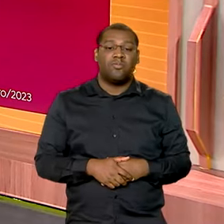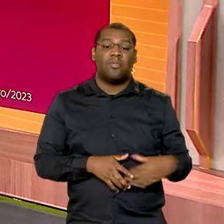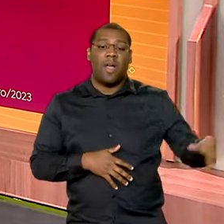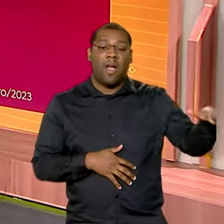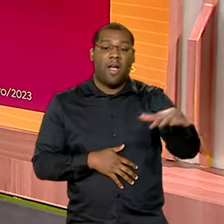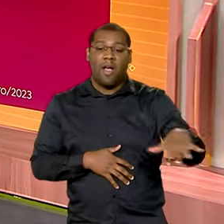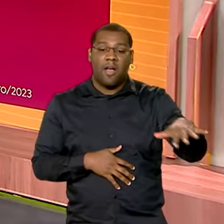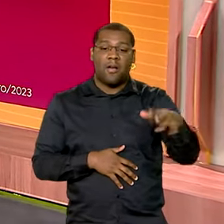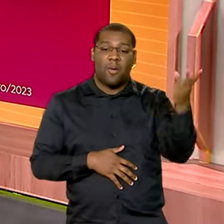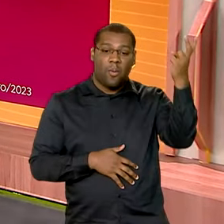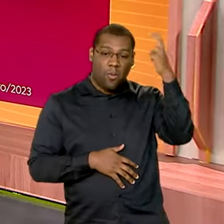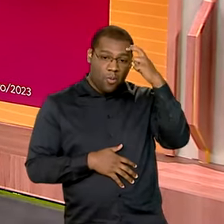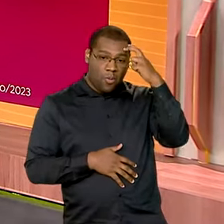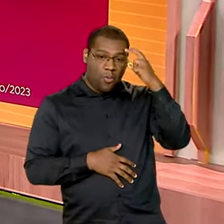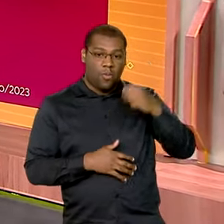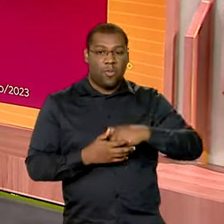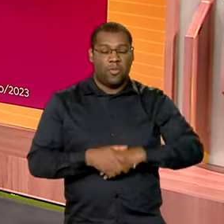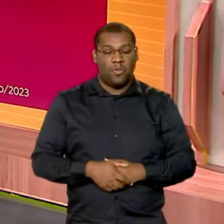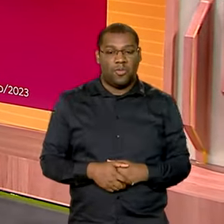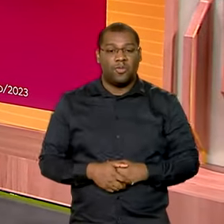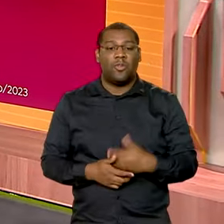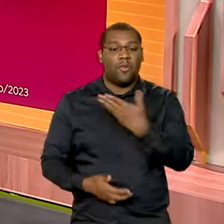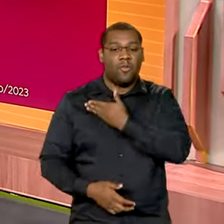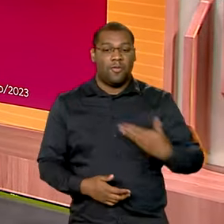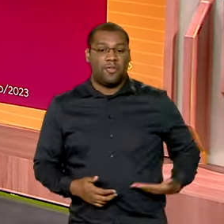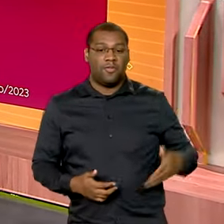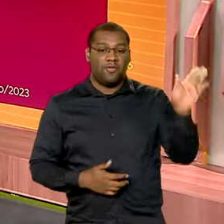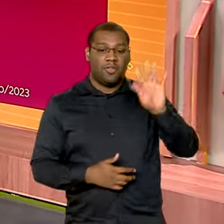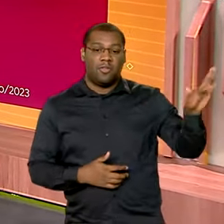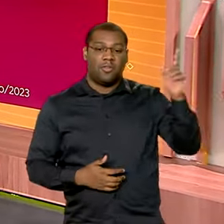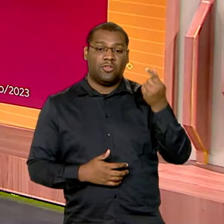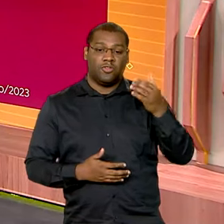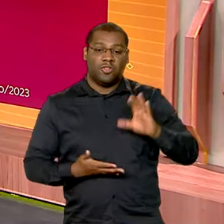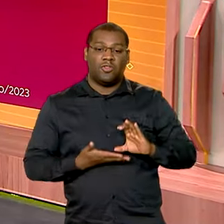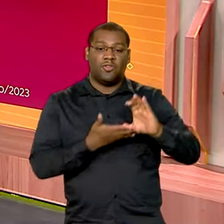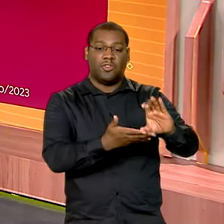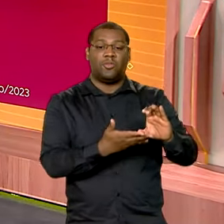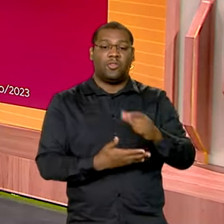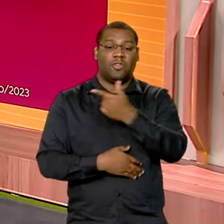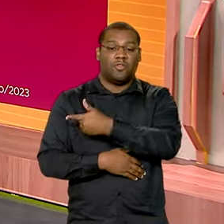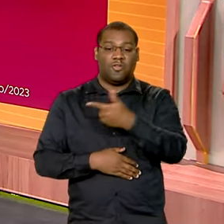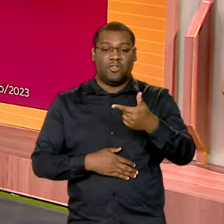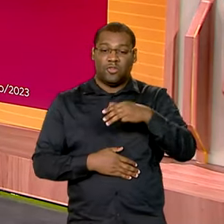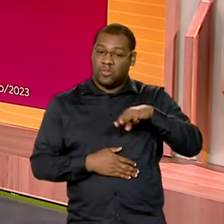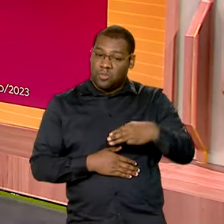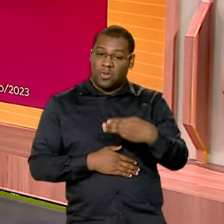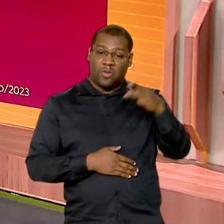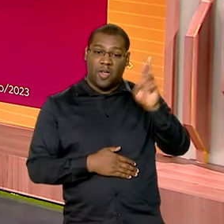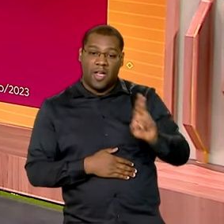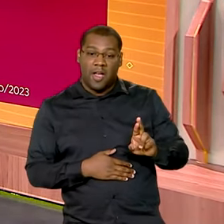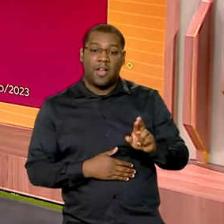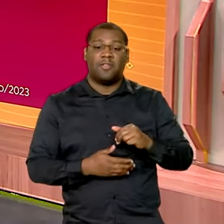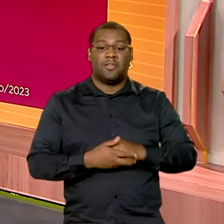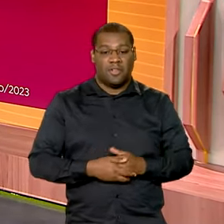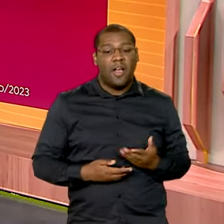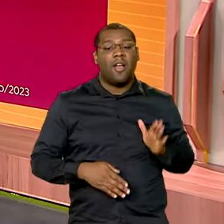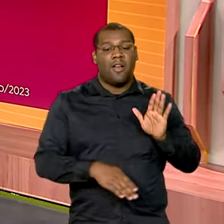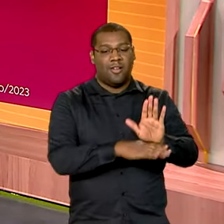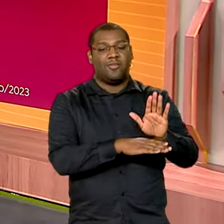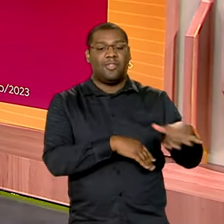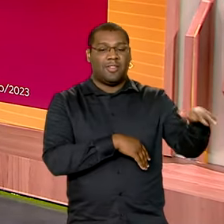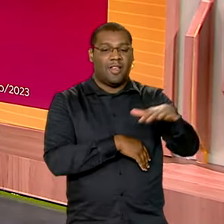da cultura, quase 22 milhões de reais foram liberados em 2023 para ações no setor